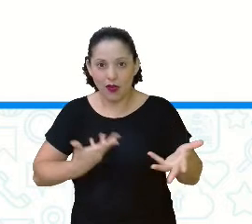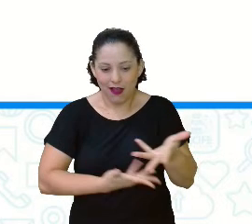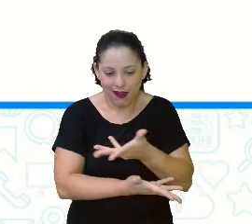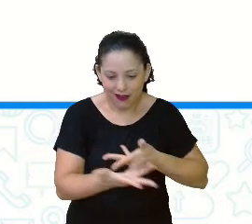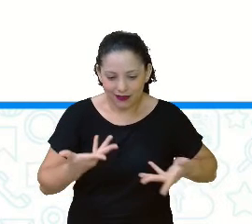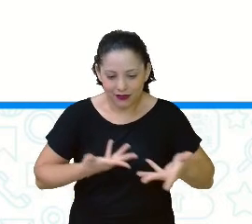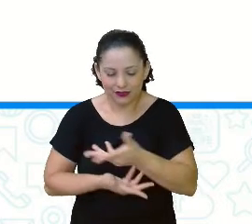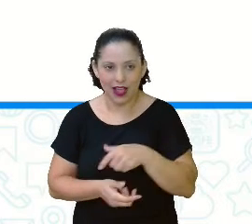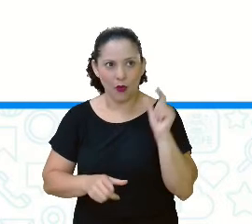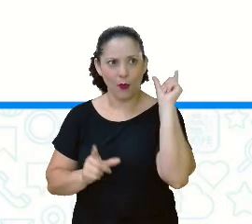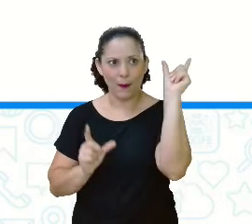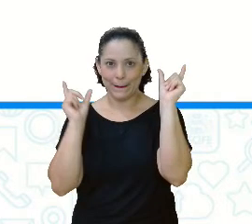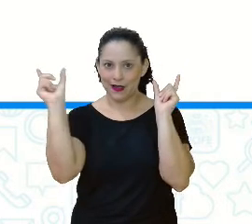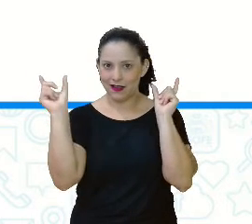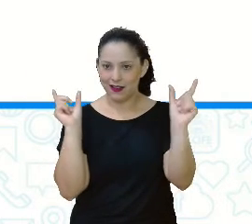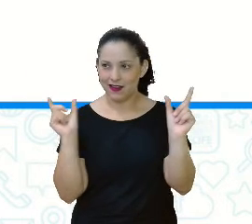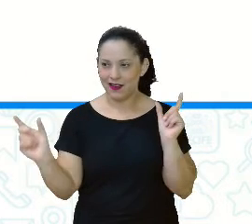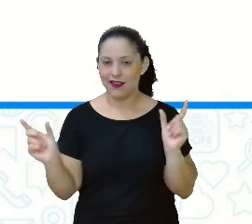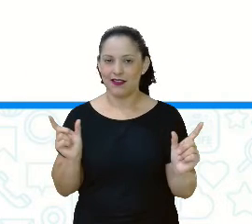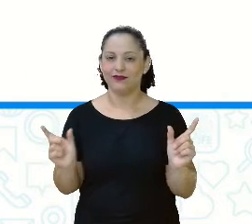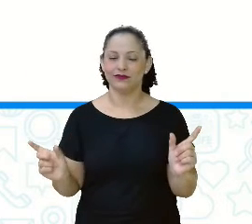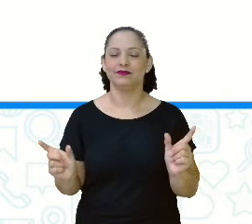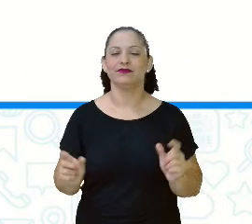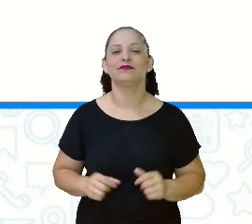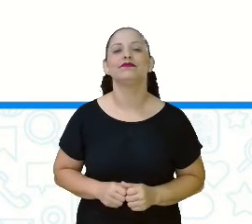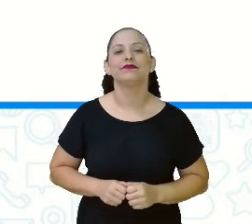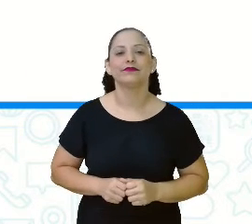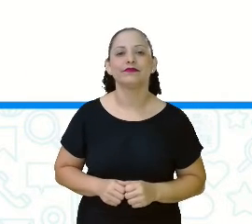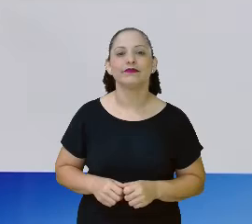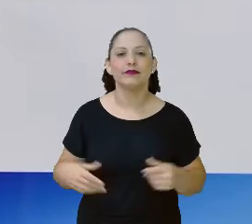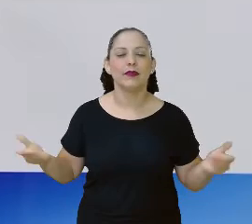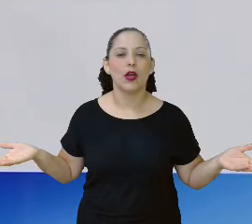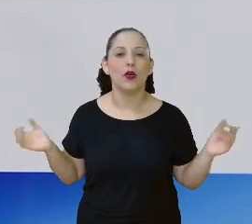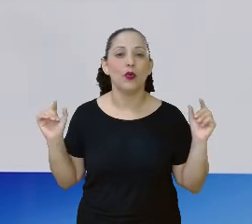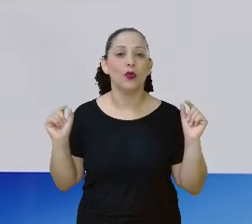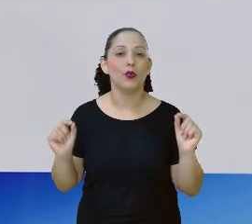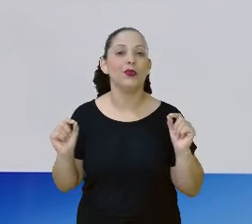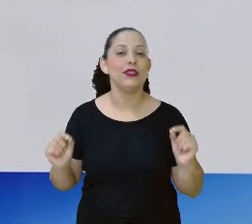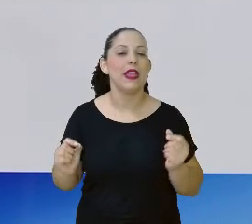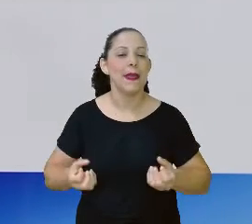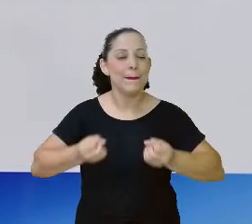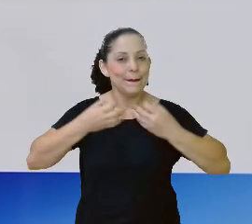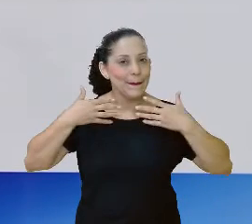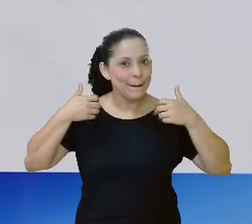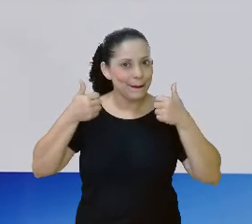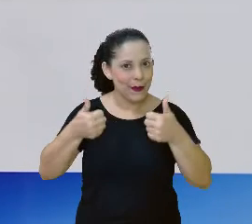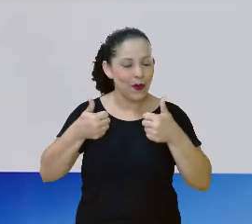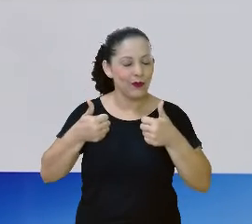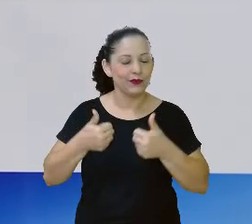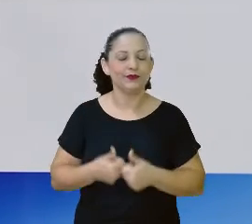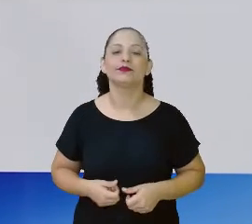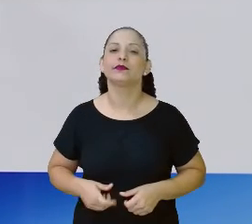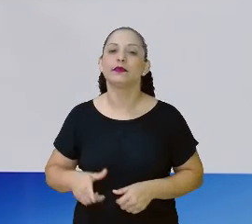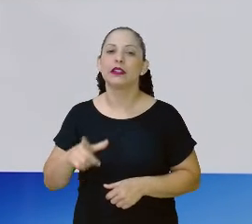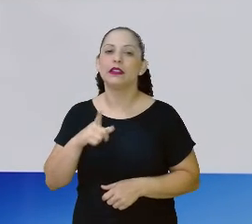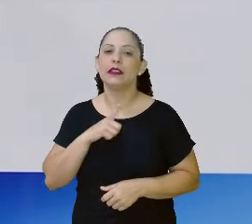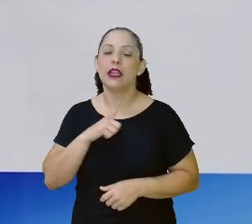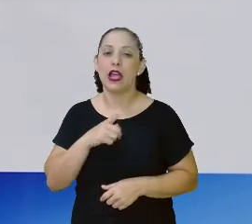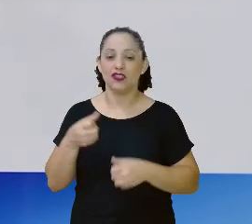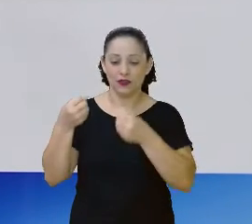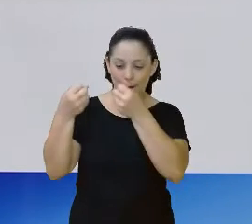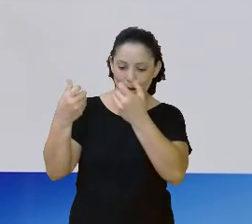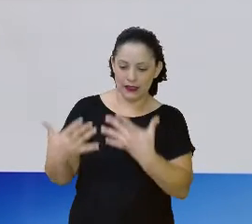significado das palavras. Inclusive, quinto ano. Uma coleção muito boa que tem nas escolas de dicionários é assim. Além de ter